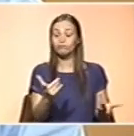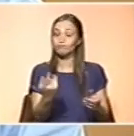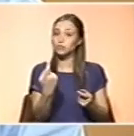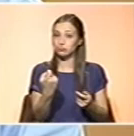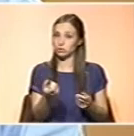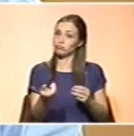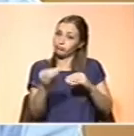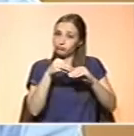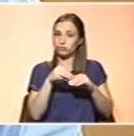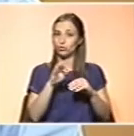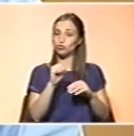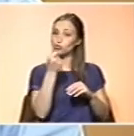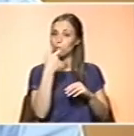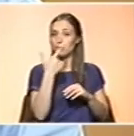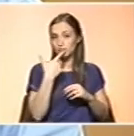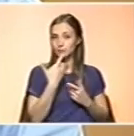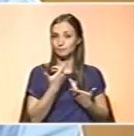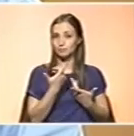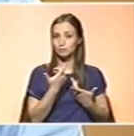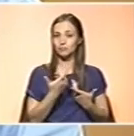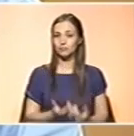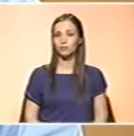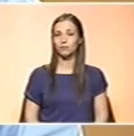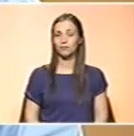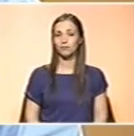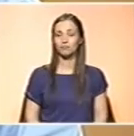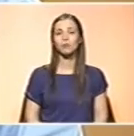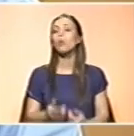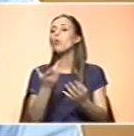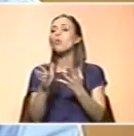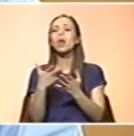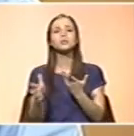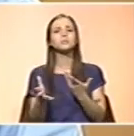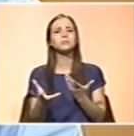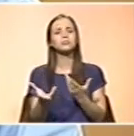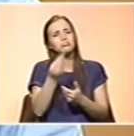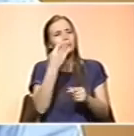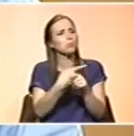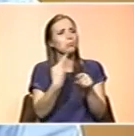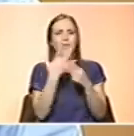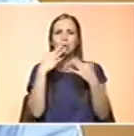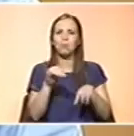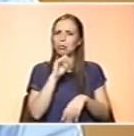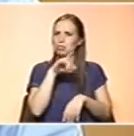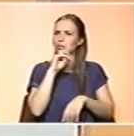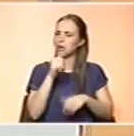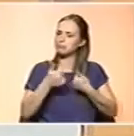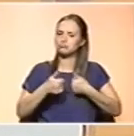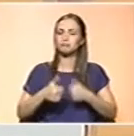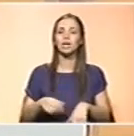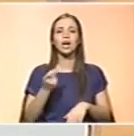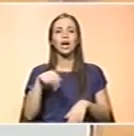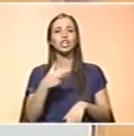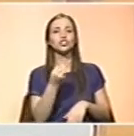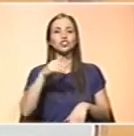todos os outros são completamente supridos para a nossa alimentação cotidiana. António Guerra, bem-vindo. o Presidente da Sociedade